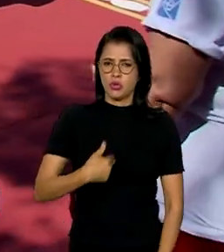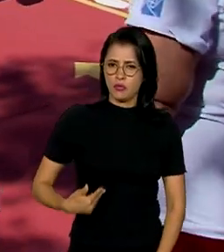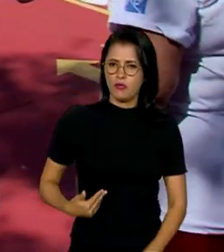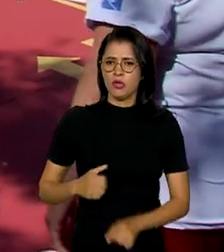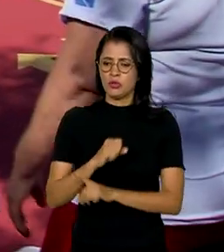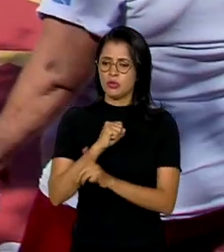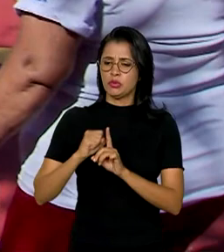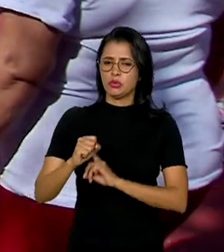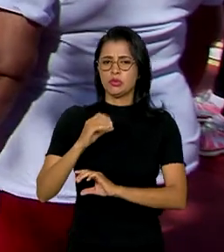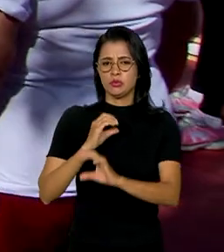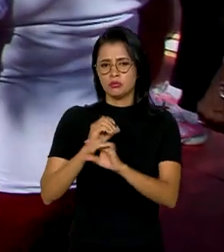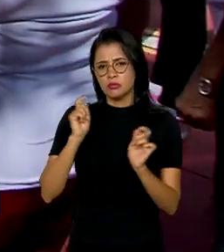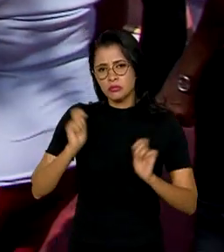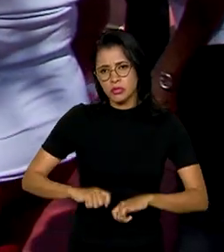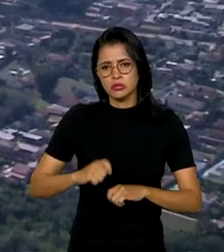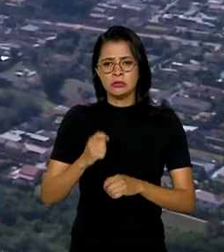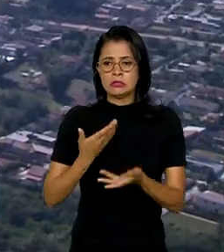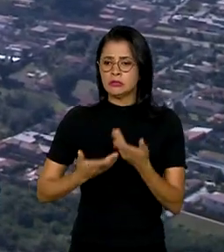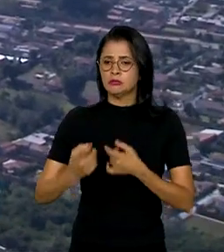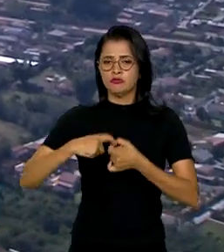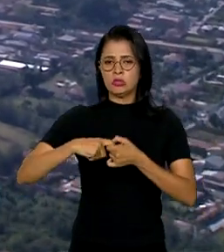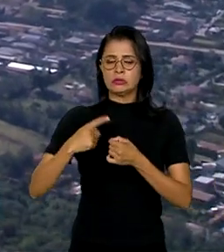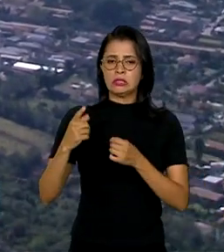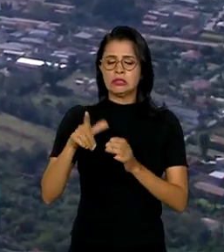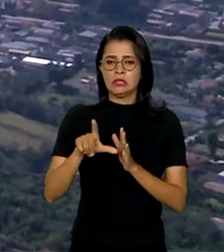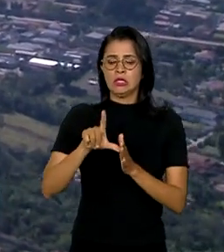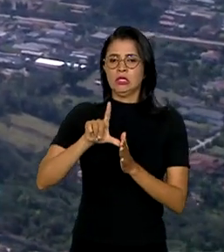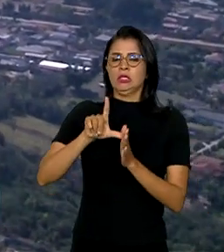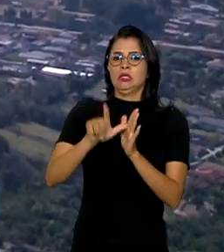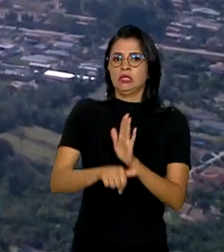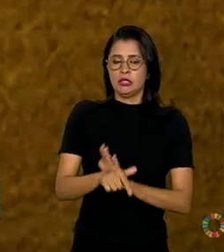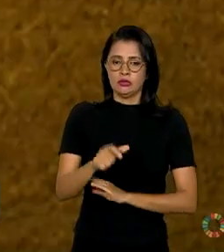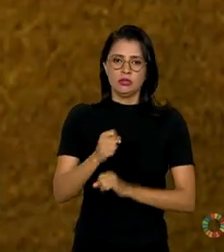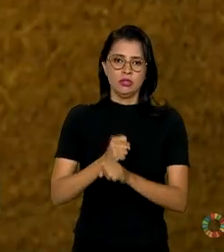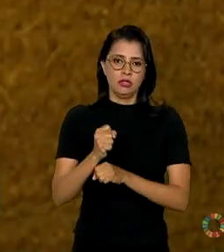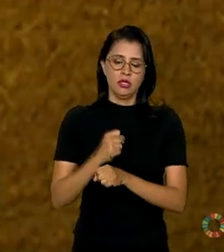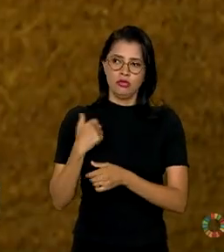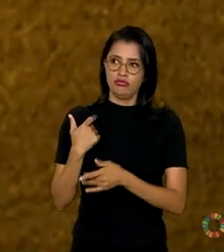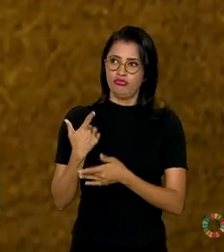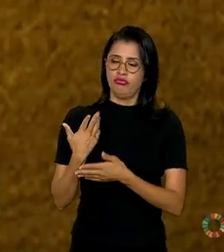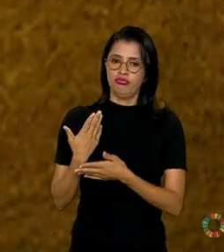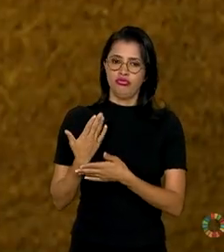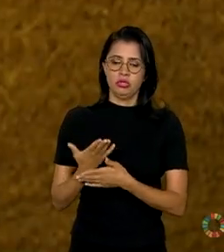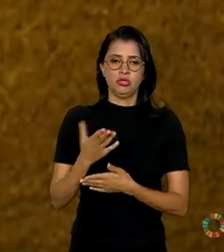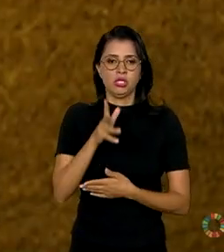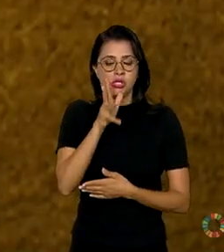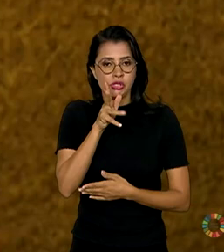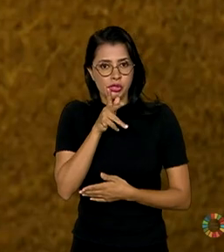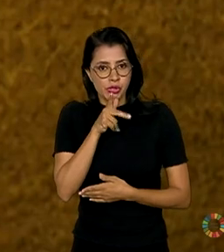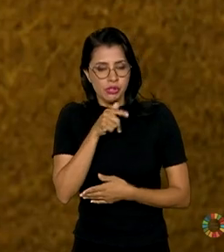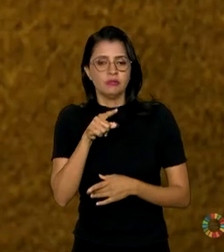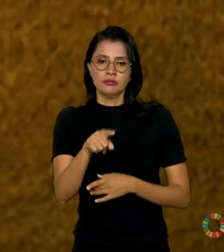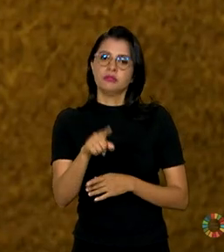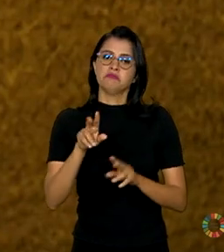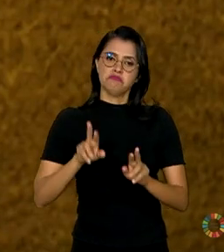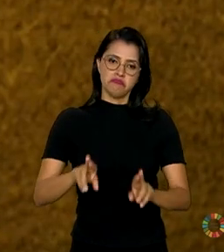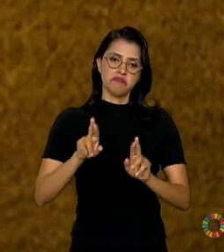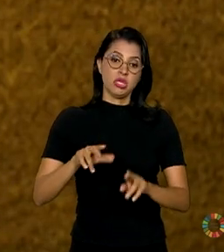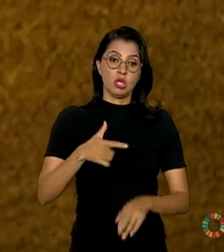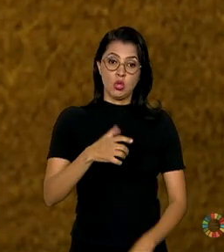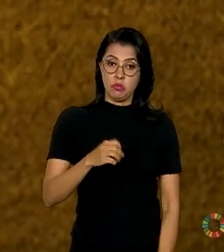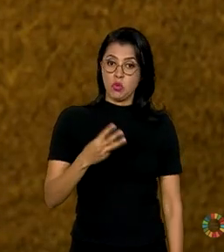e sociedade civil para reparar atrasos dos últimos anos. Nós esperamos do GT Agenda 2030 que nós